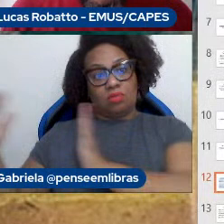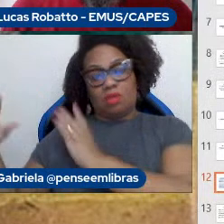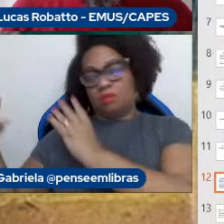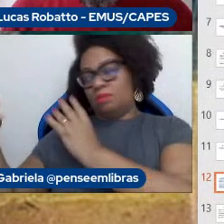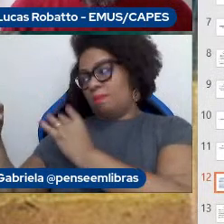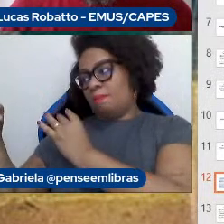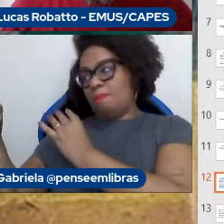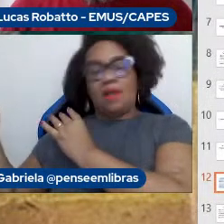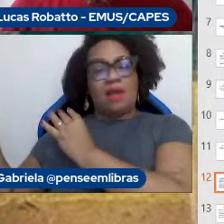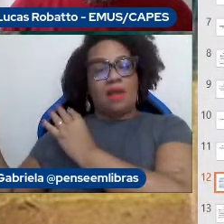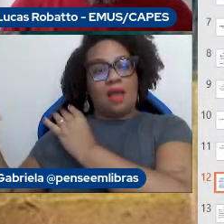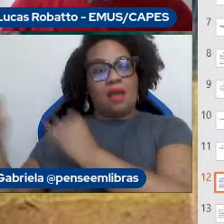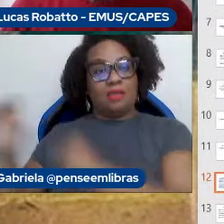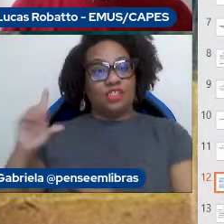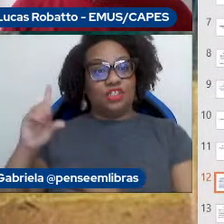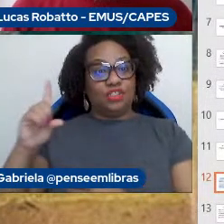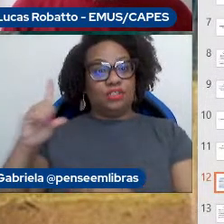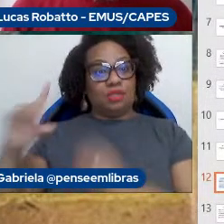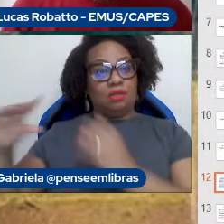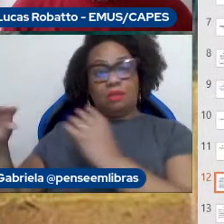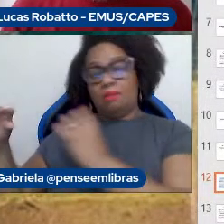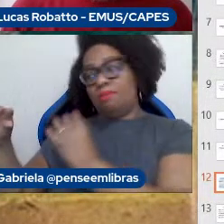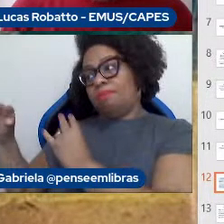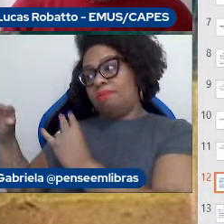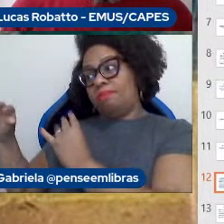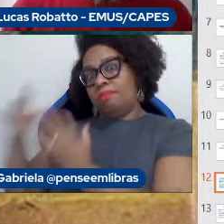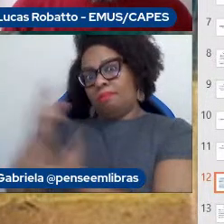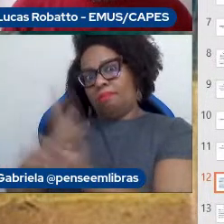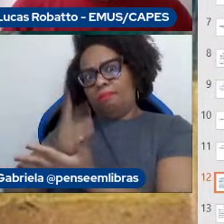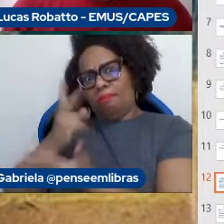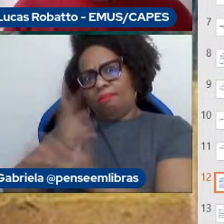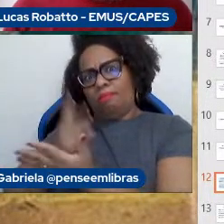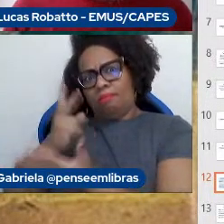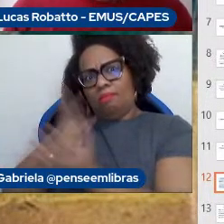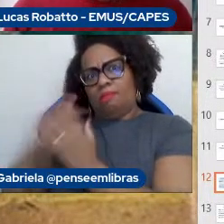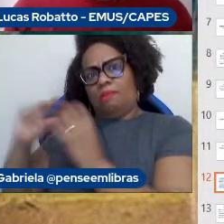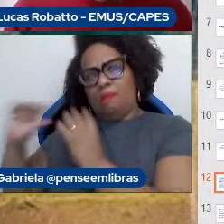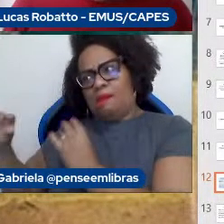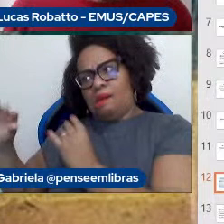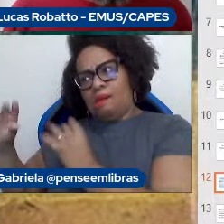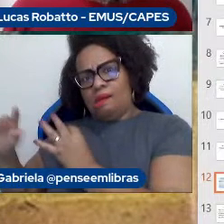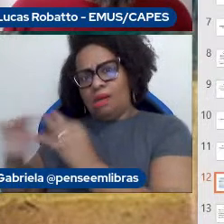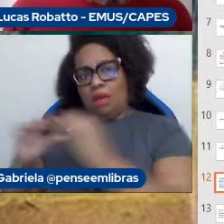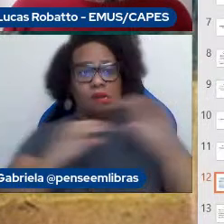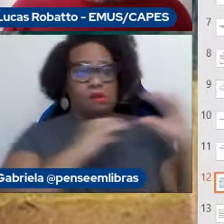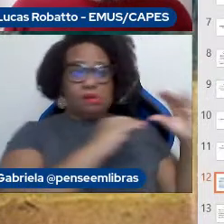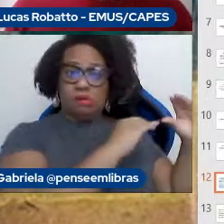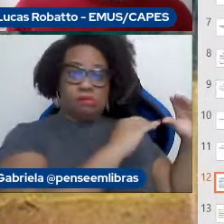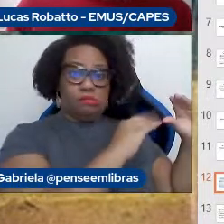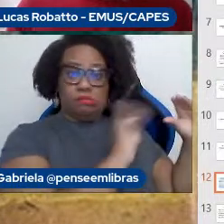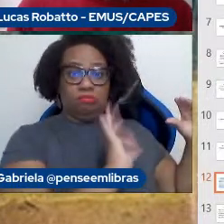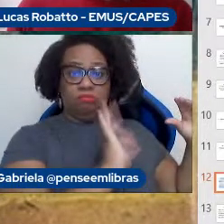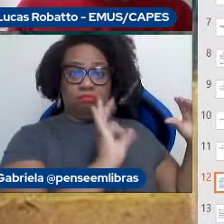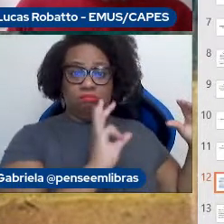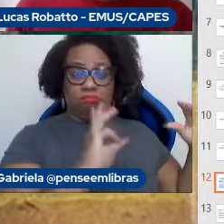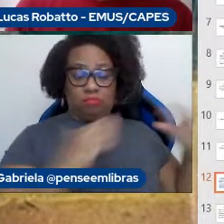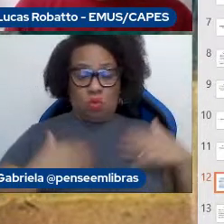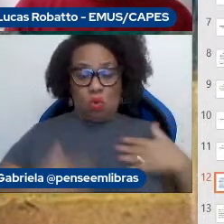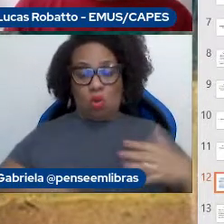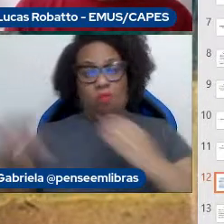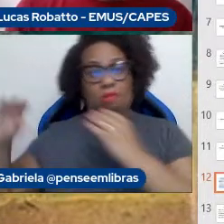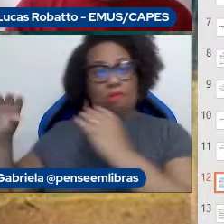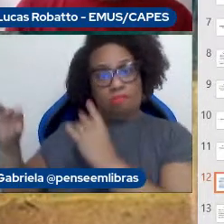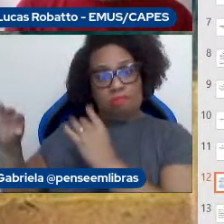direito. Então, isso causa uma simetria terrível. Um corpo que é simétrico passa a ter que trabalhar